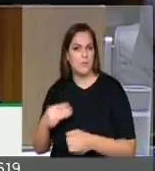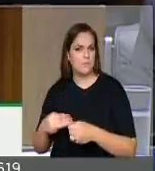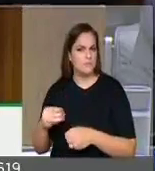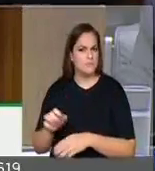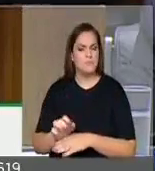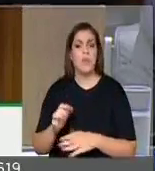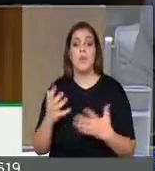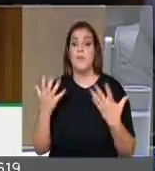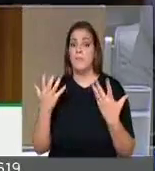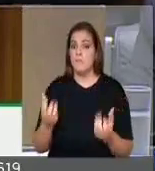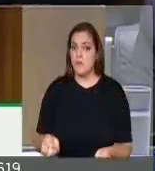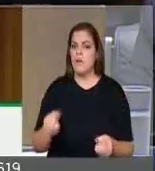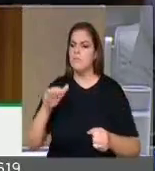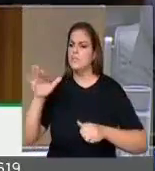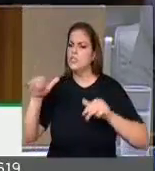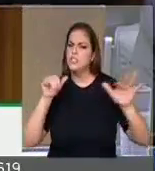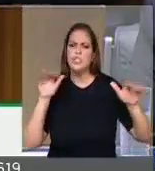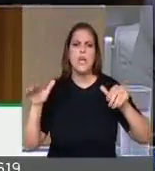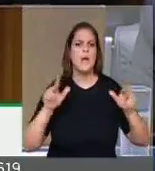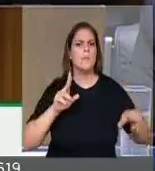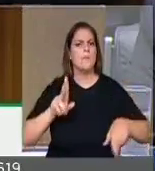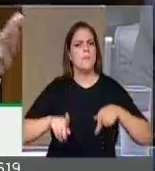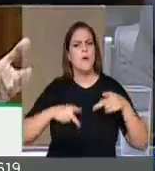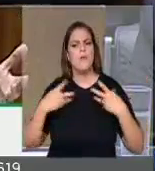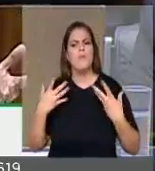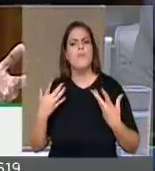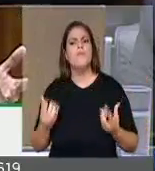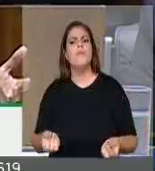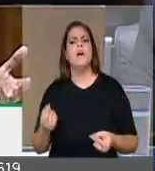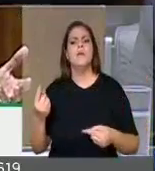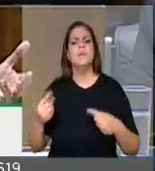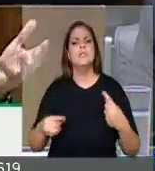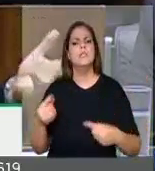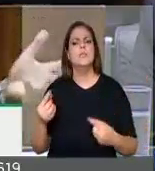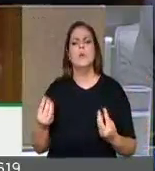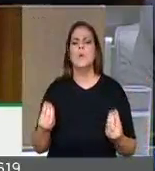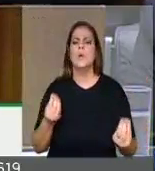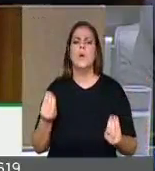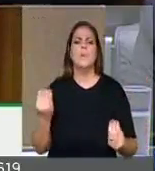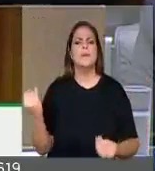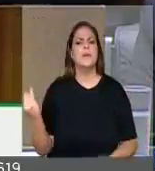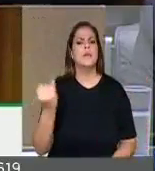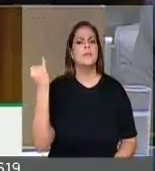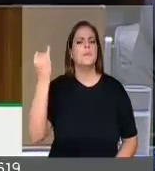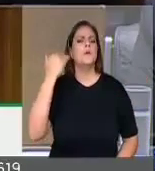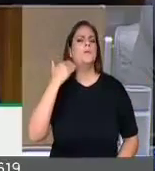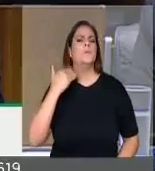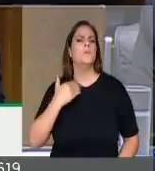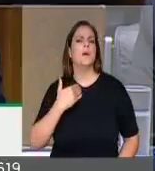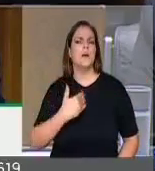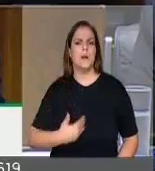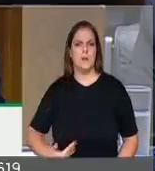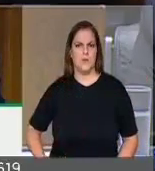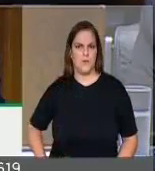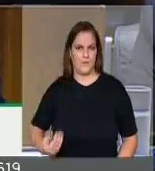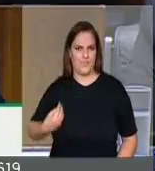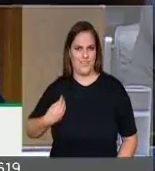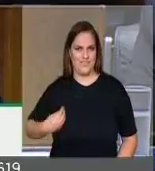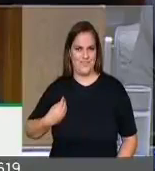chame a comunidade para debater que papel tem o Banco Público que está lá ou que deixou de estar.